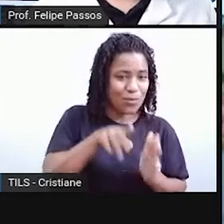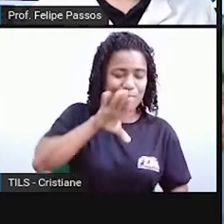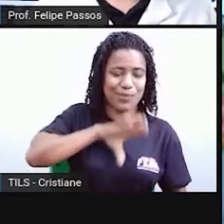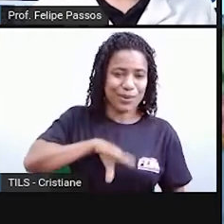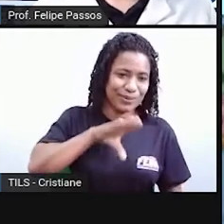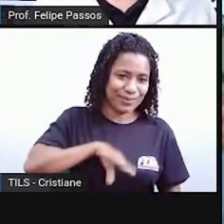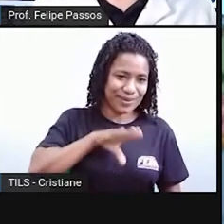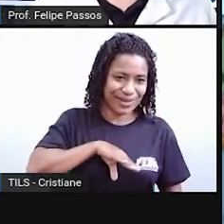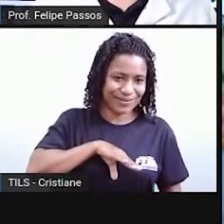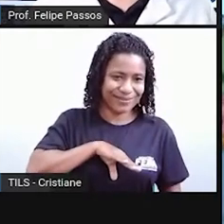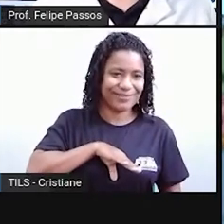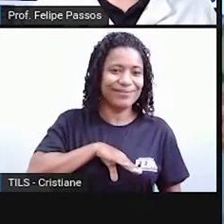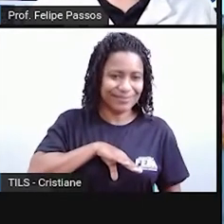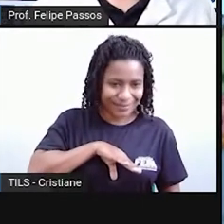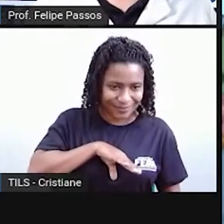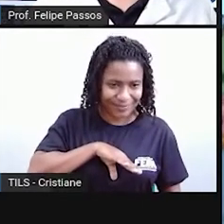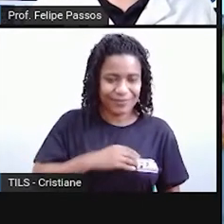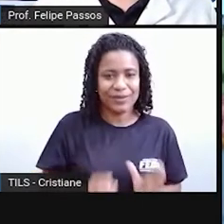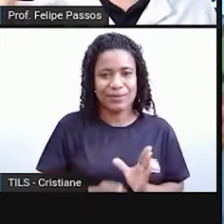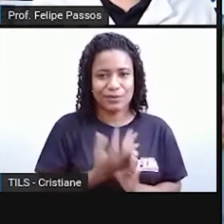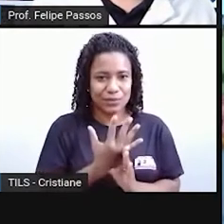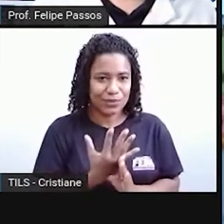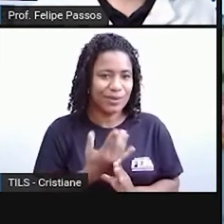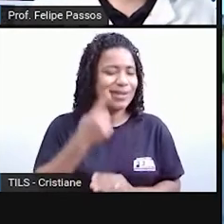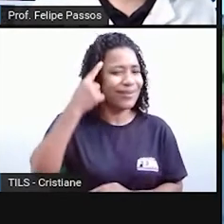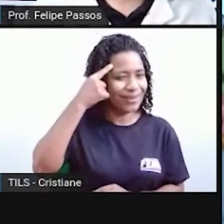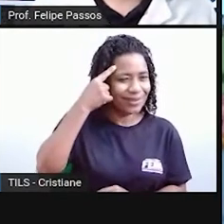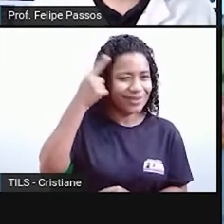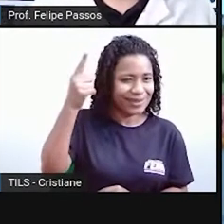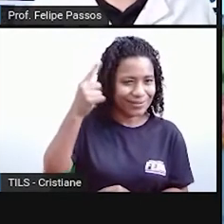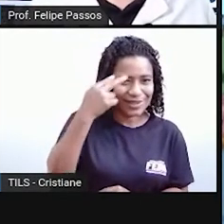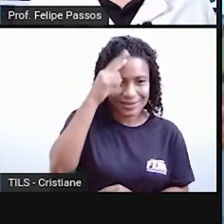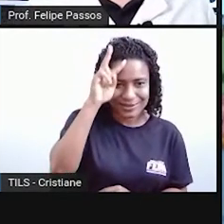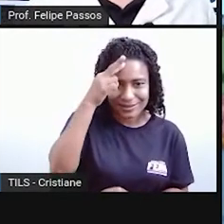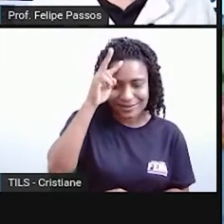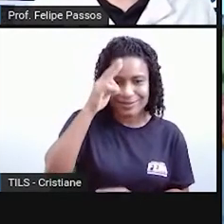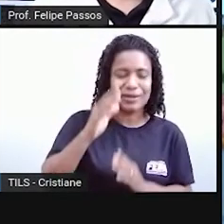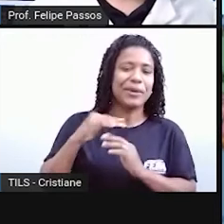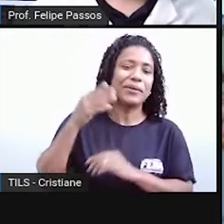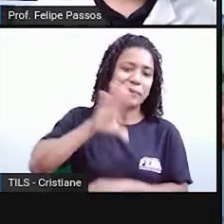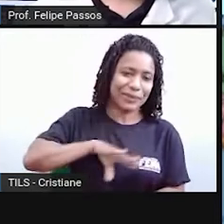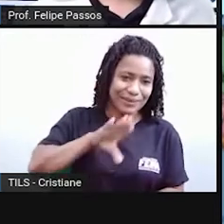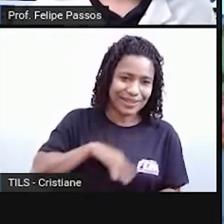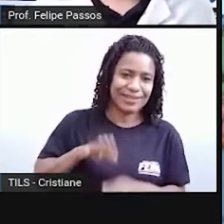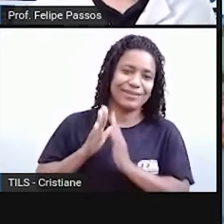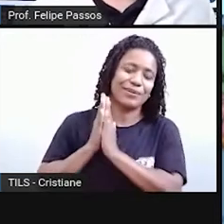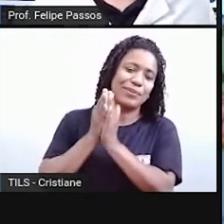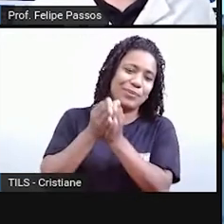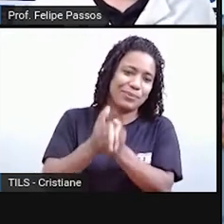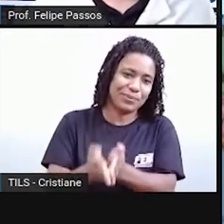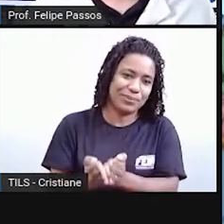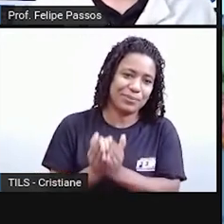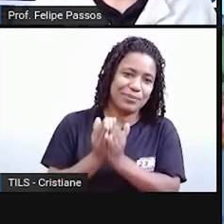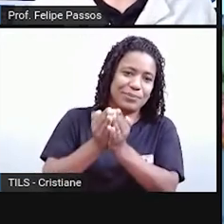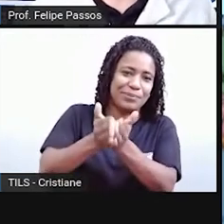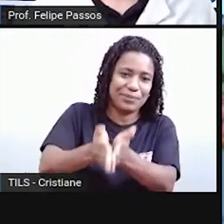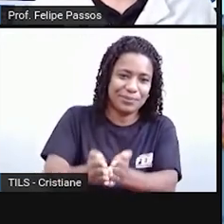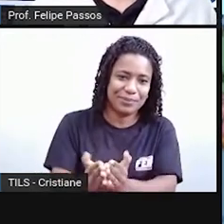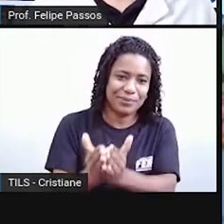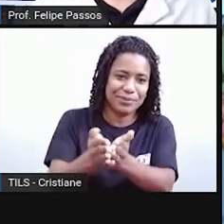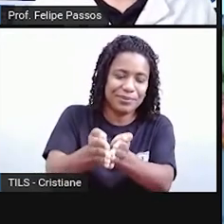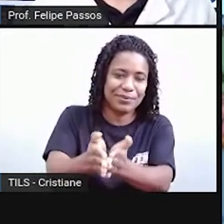essa história, né? Os portugueses, lá no período das grandes navegações, da expansão territorial imperialista,